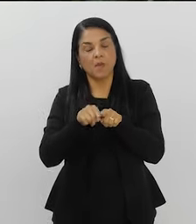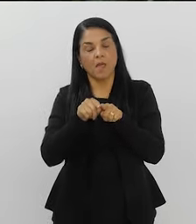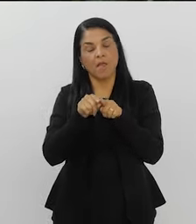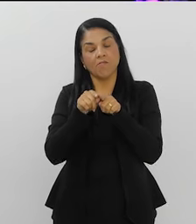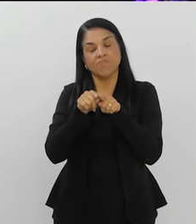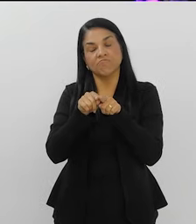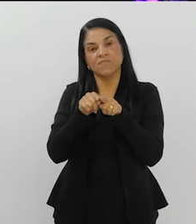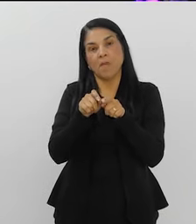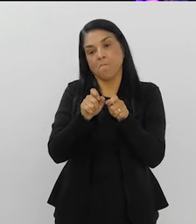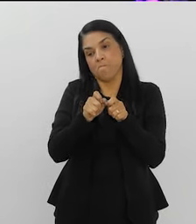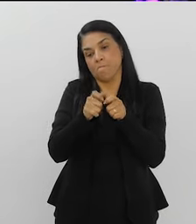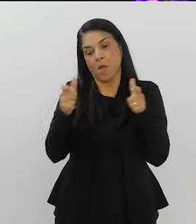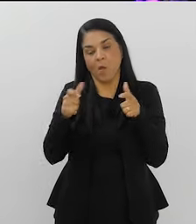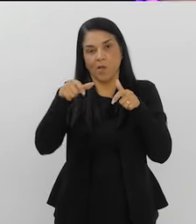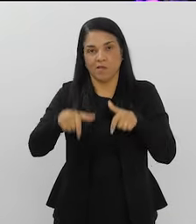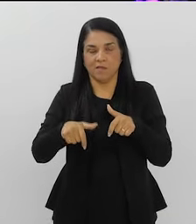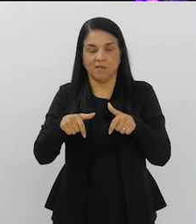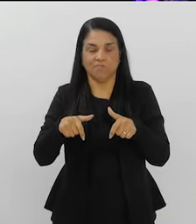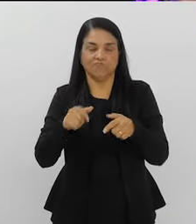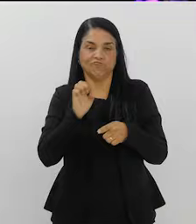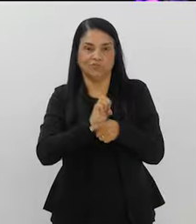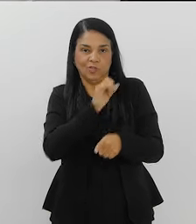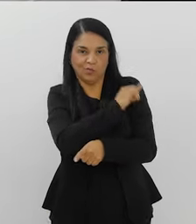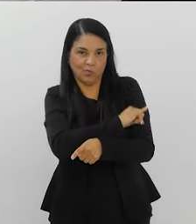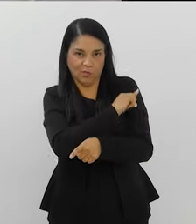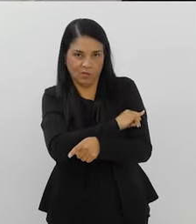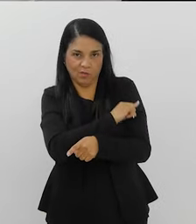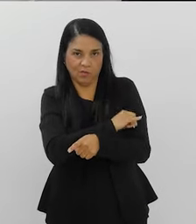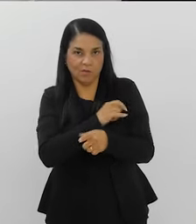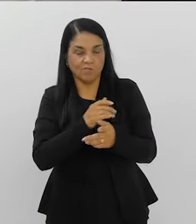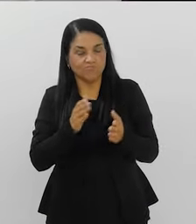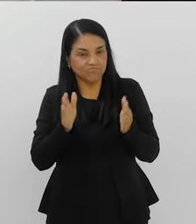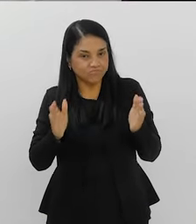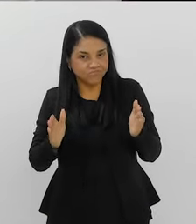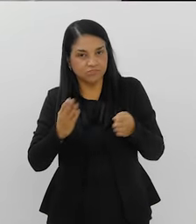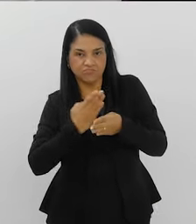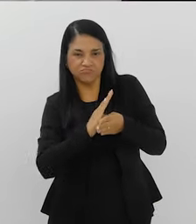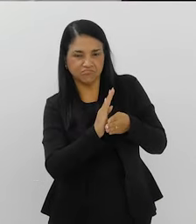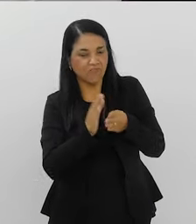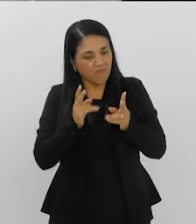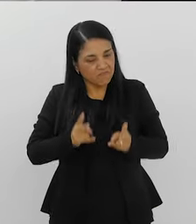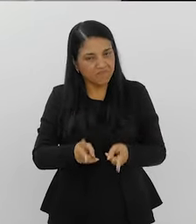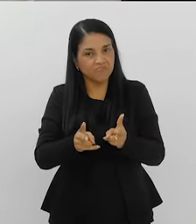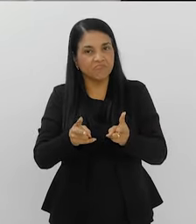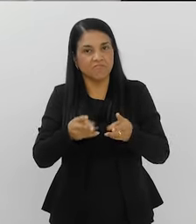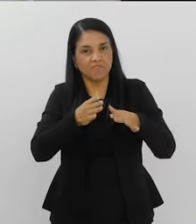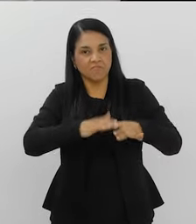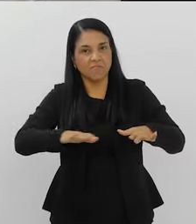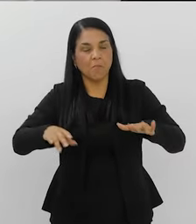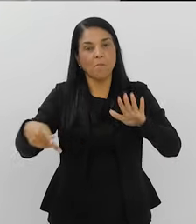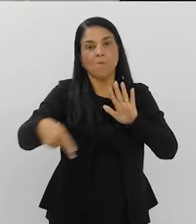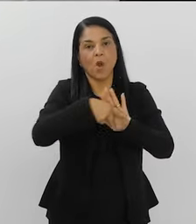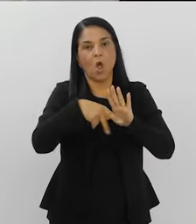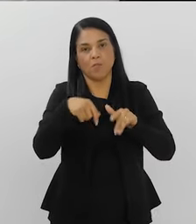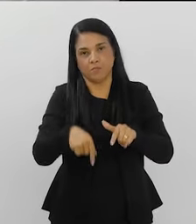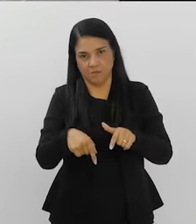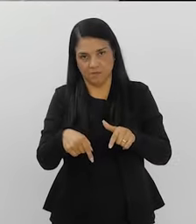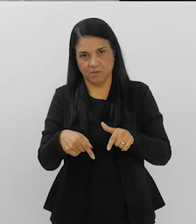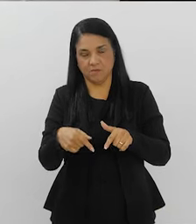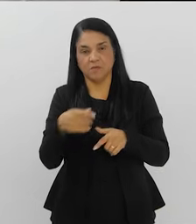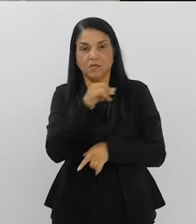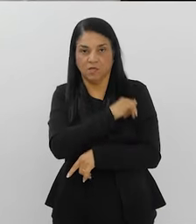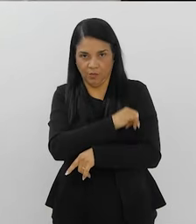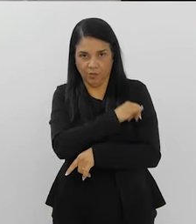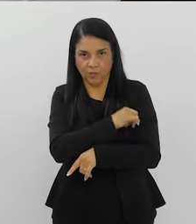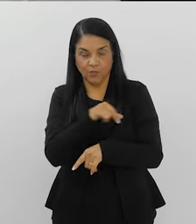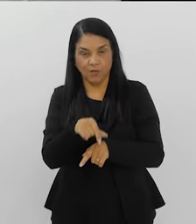falou, é maior, porque eles não saem muito daqui. É possível, o que o Henrico já